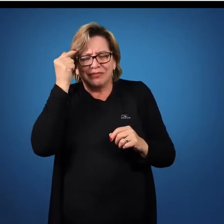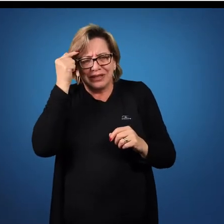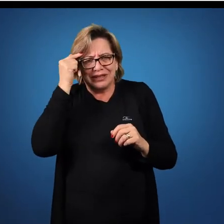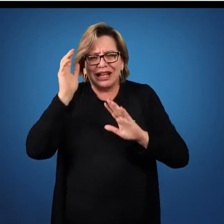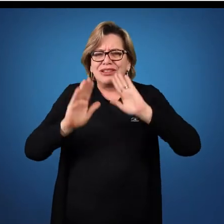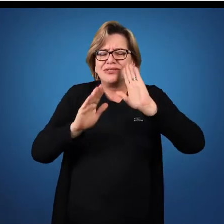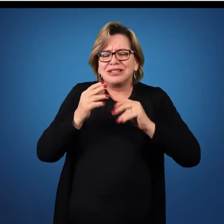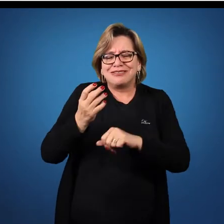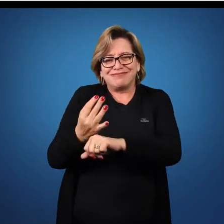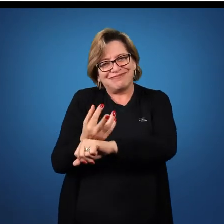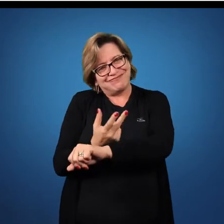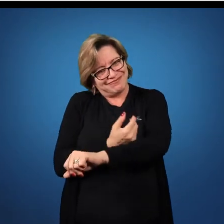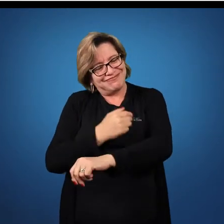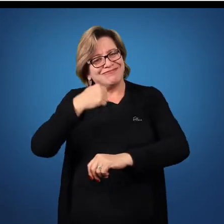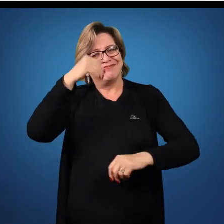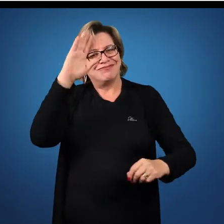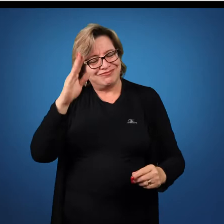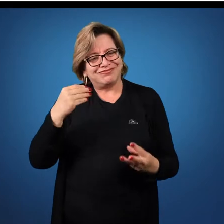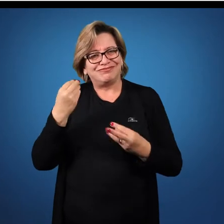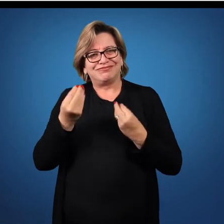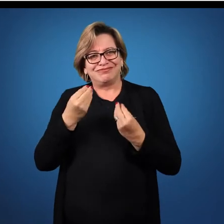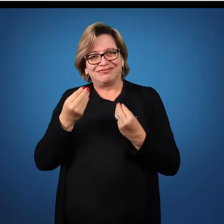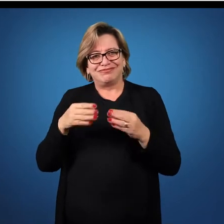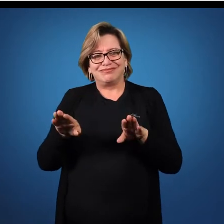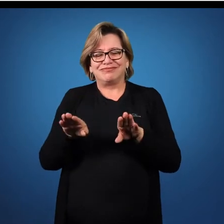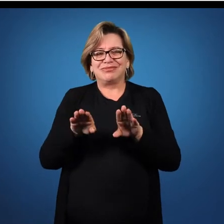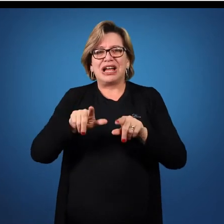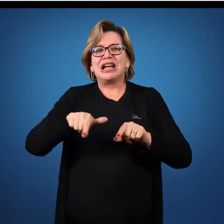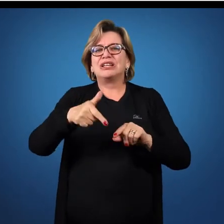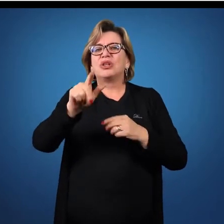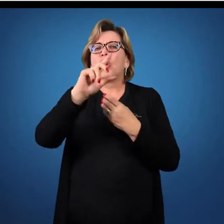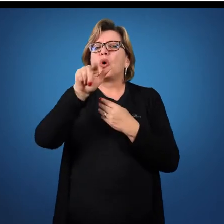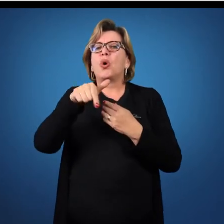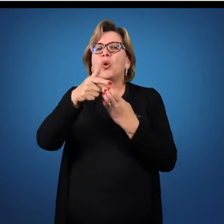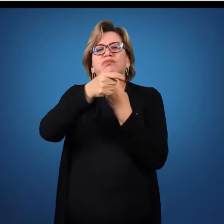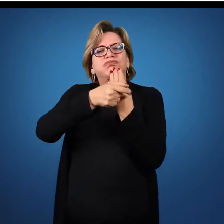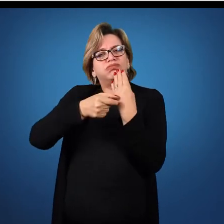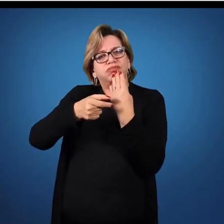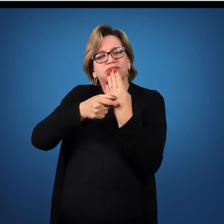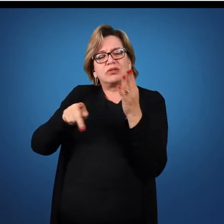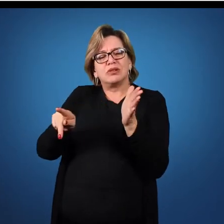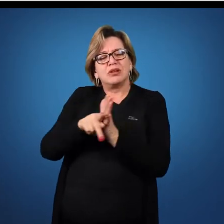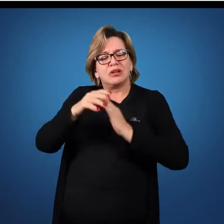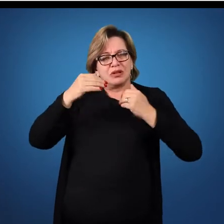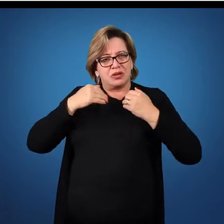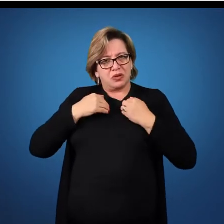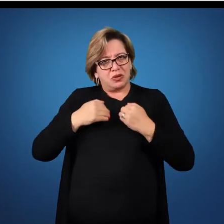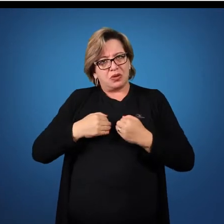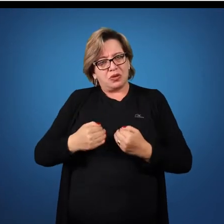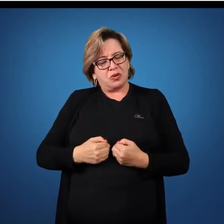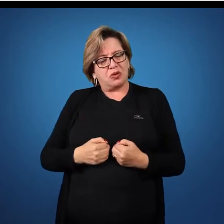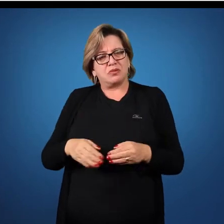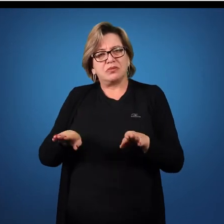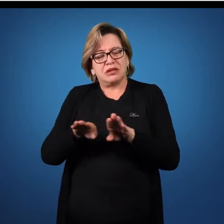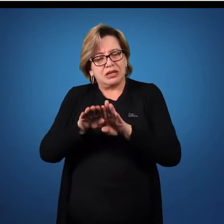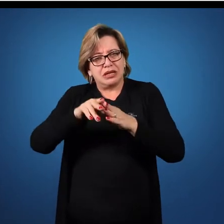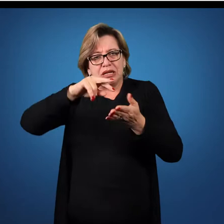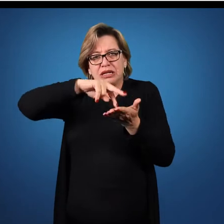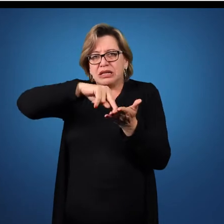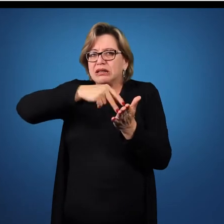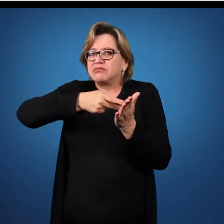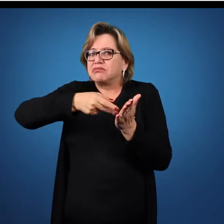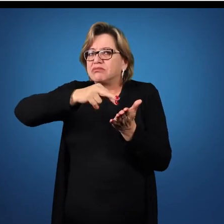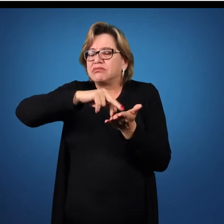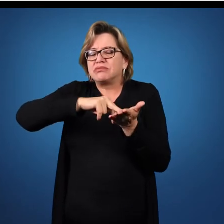emocionais. No entanto, Merleau-Ponty, um dos grandes escritores sobre o corpo e também sobre a dança, ele nos